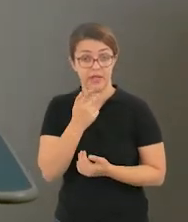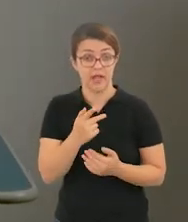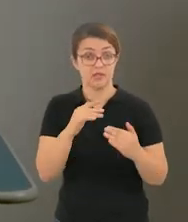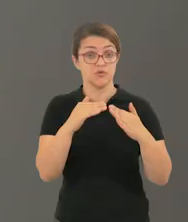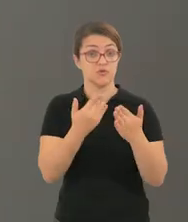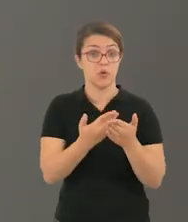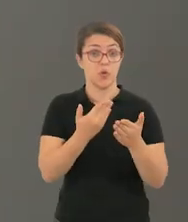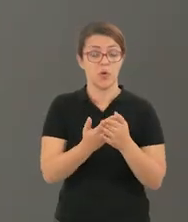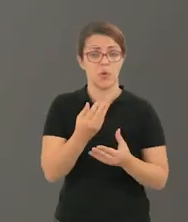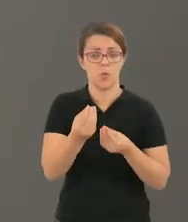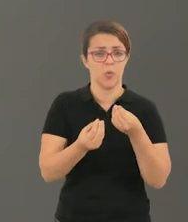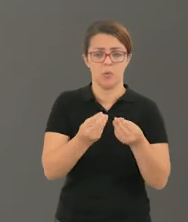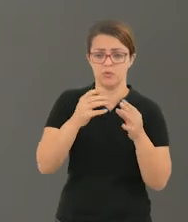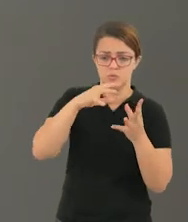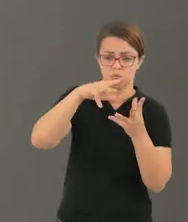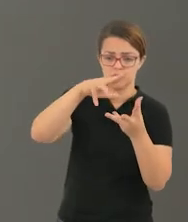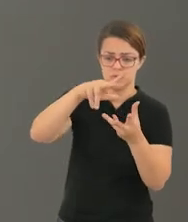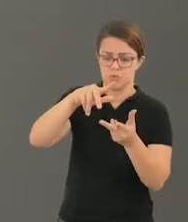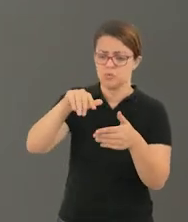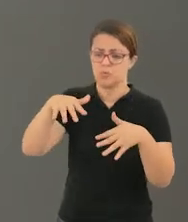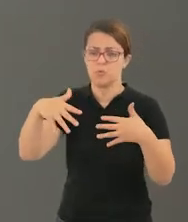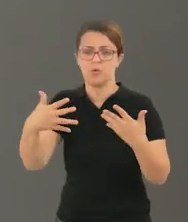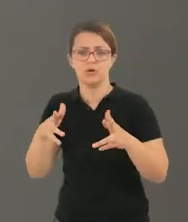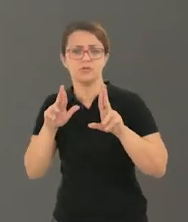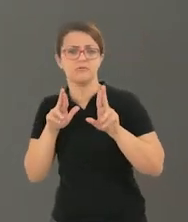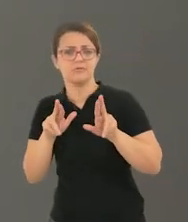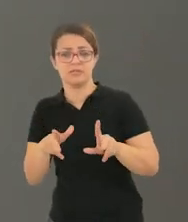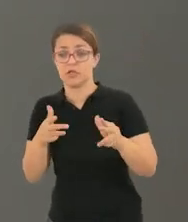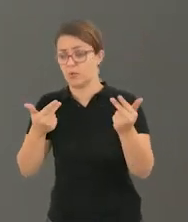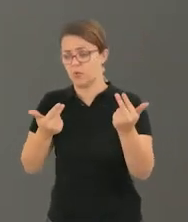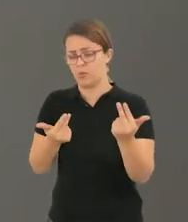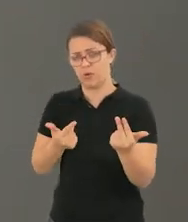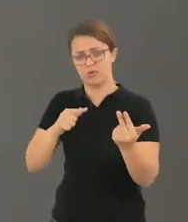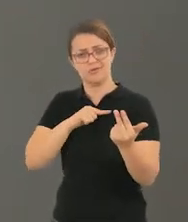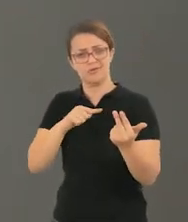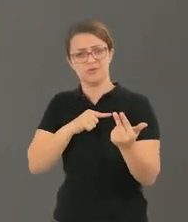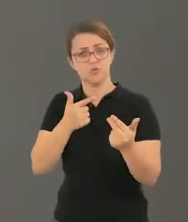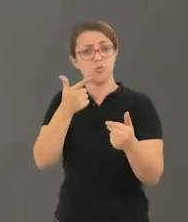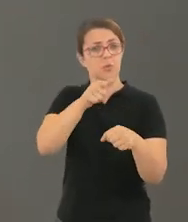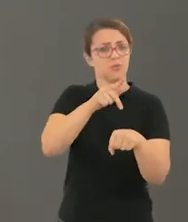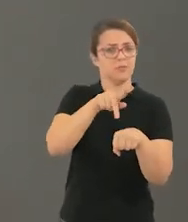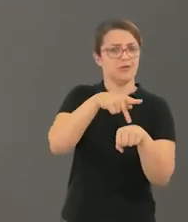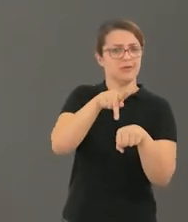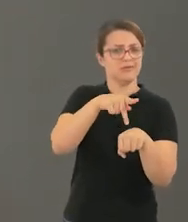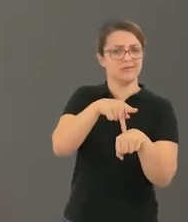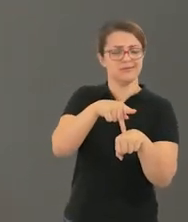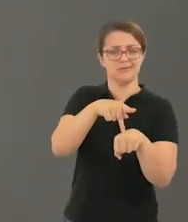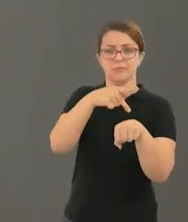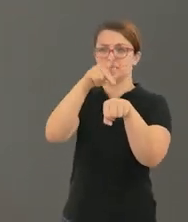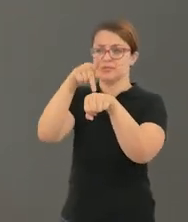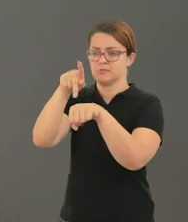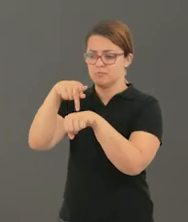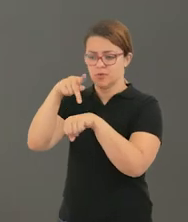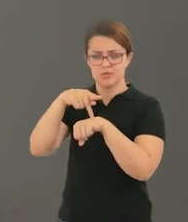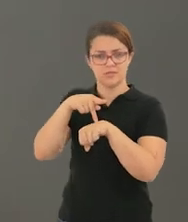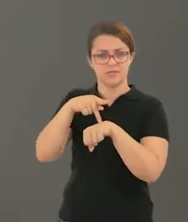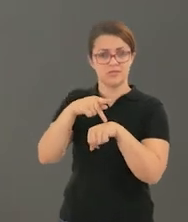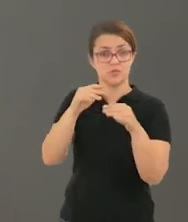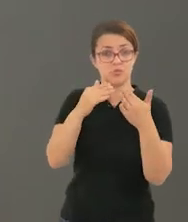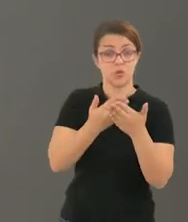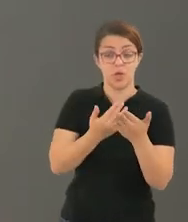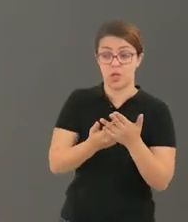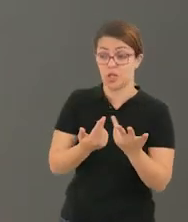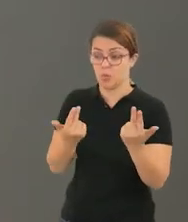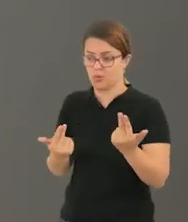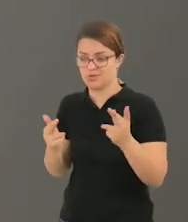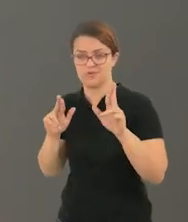países? Pensando nisso, eu deixei um link super legal para vocês lerem, pesquisarem sobre como são as